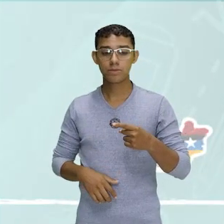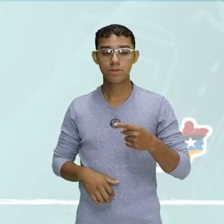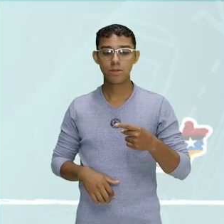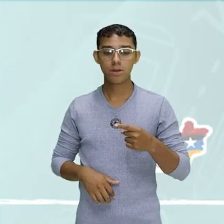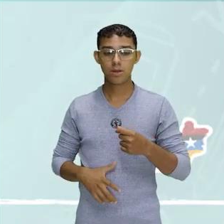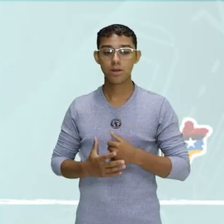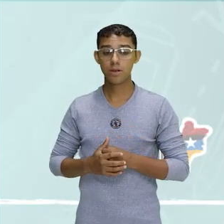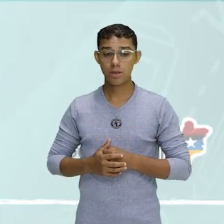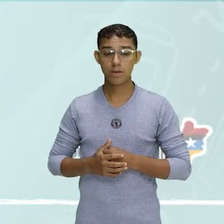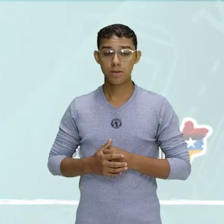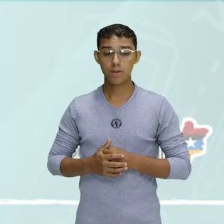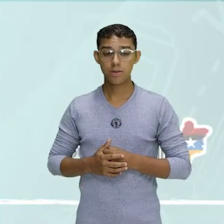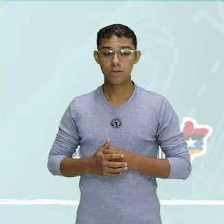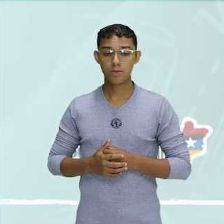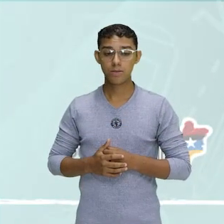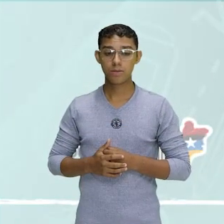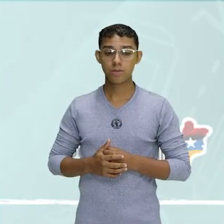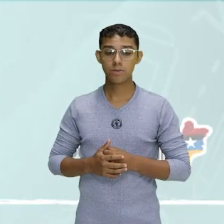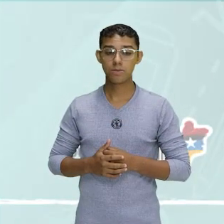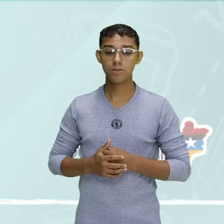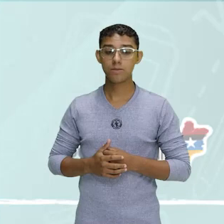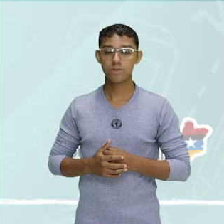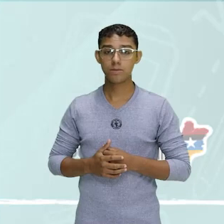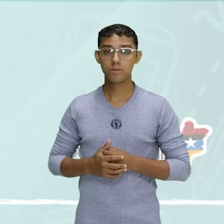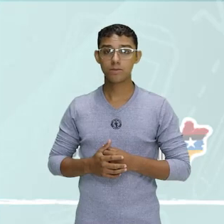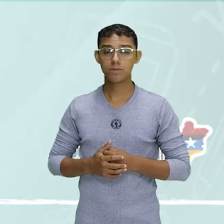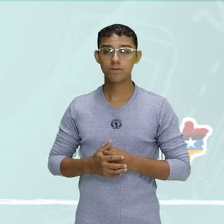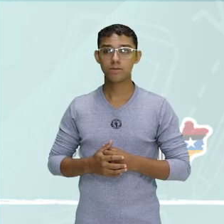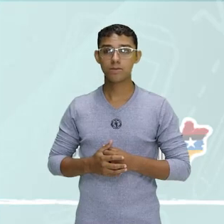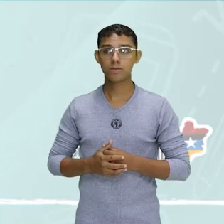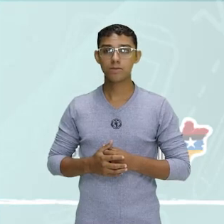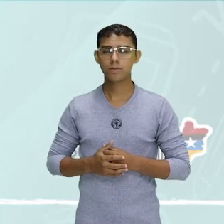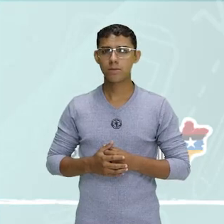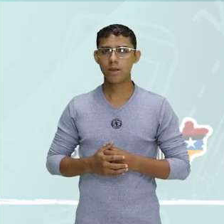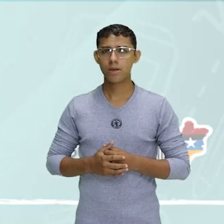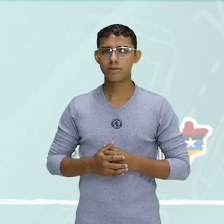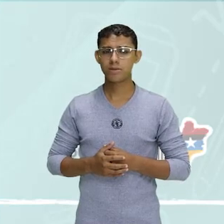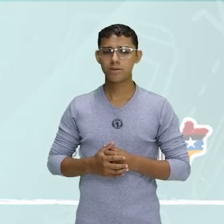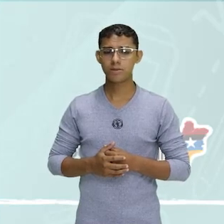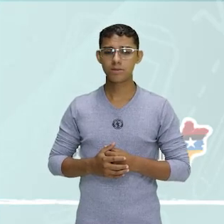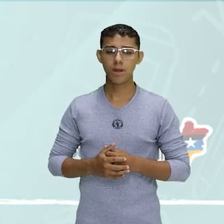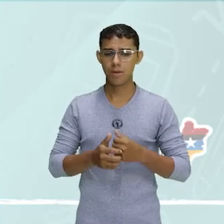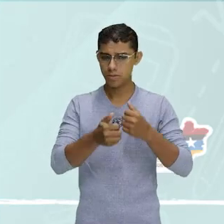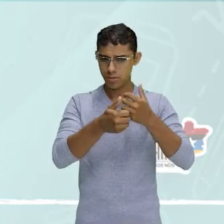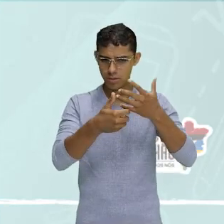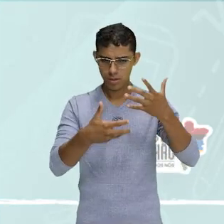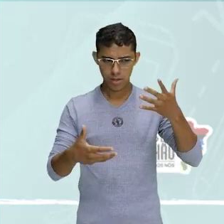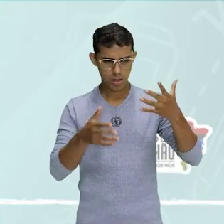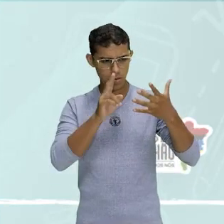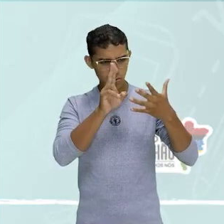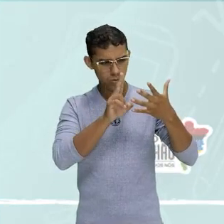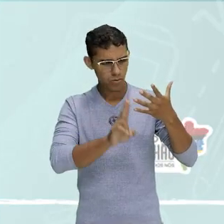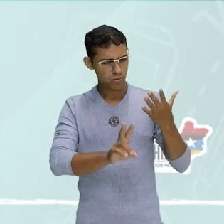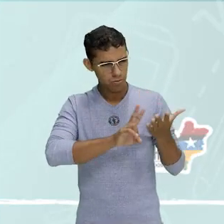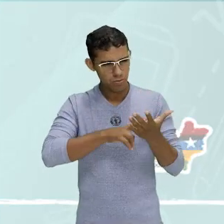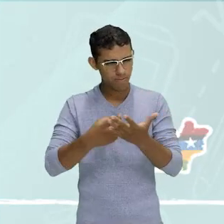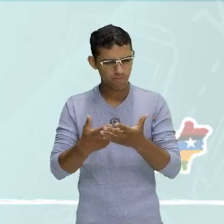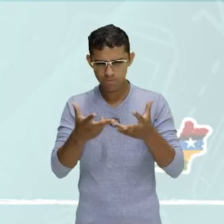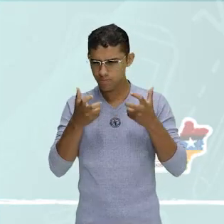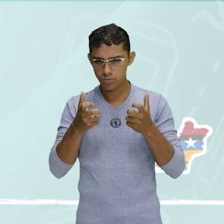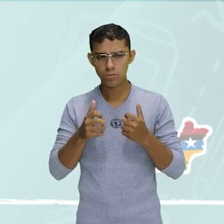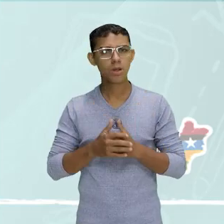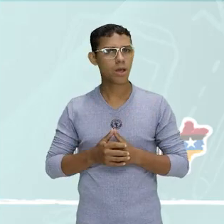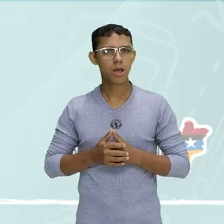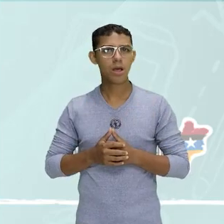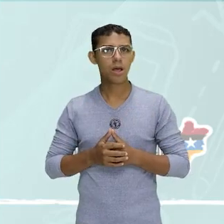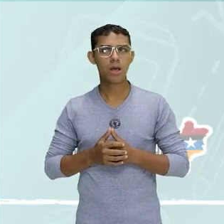gasolina, como le encanta la gasolina. Se vocês pegarem o restante da letra, você vai perceber que ele não está